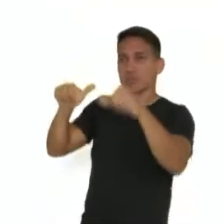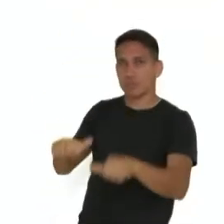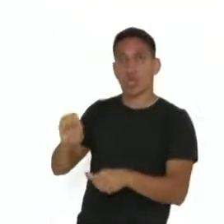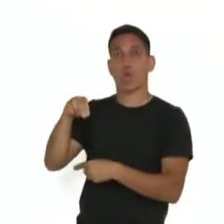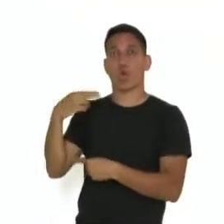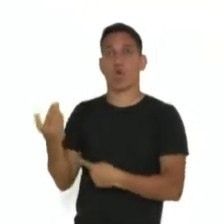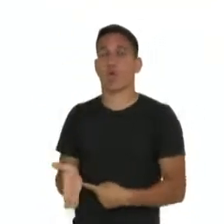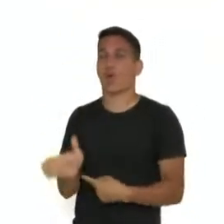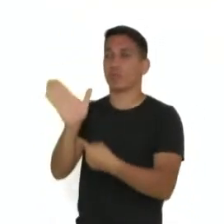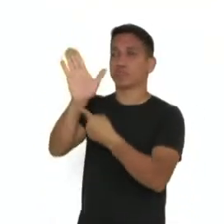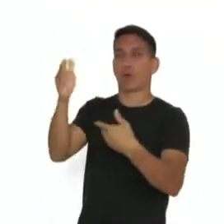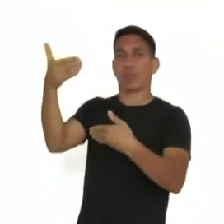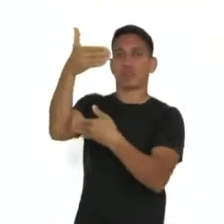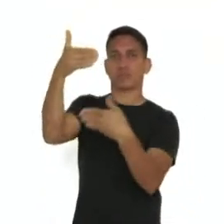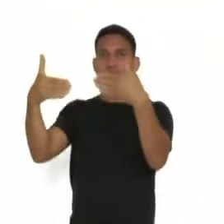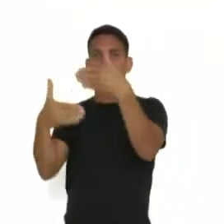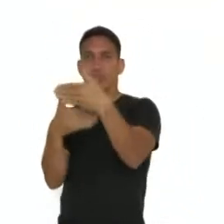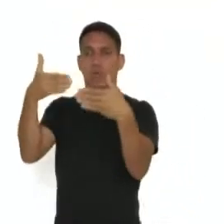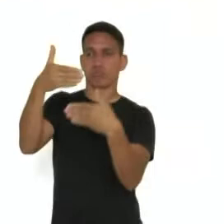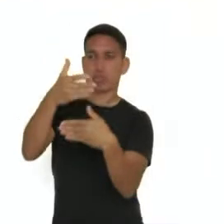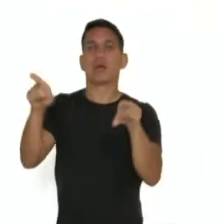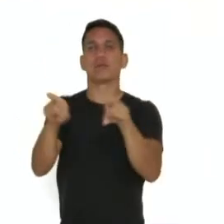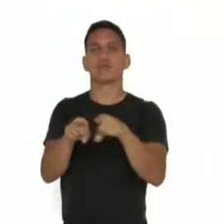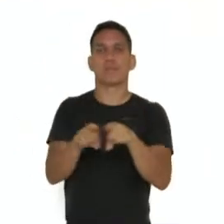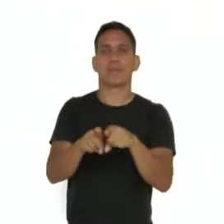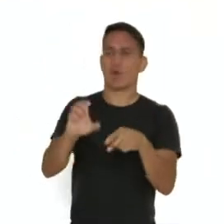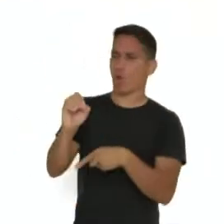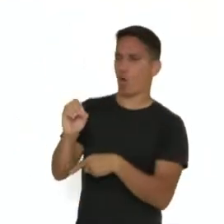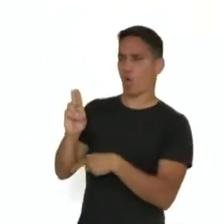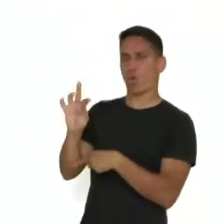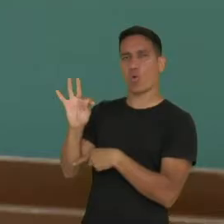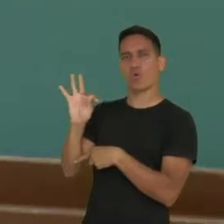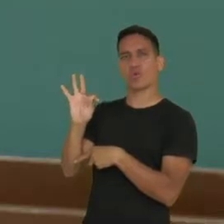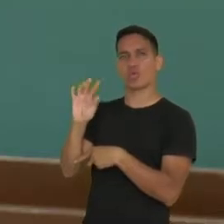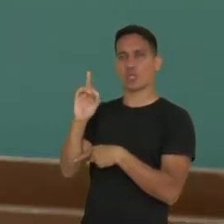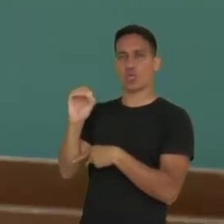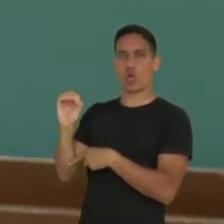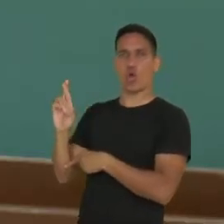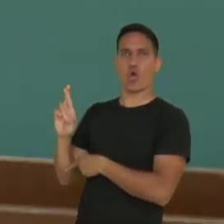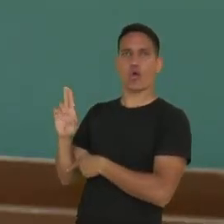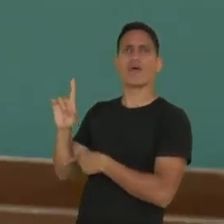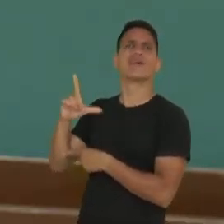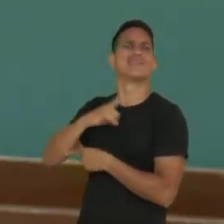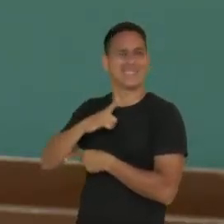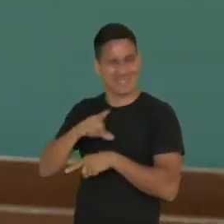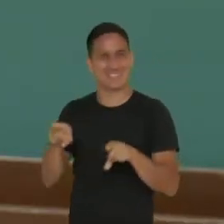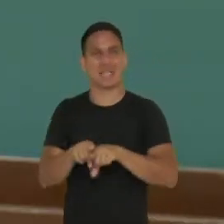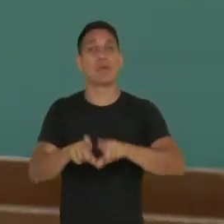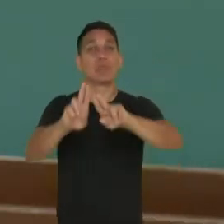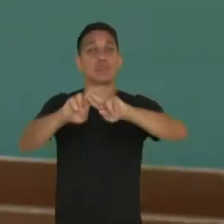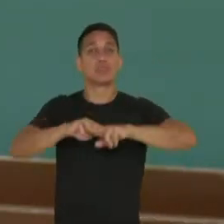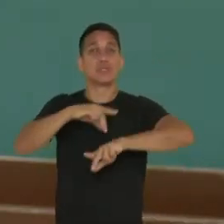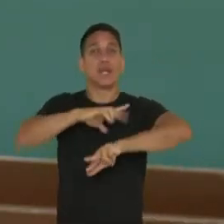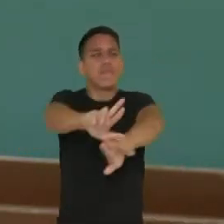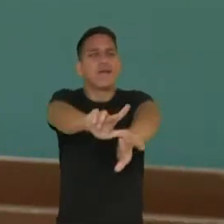múltiplo ou luminoso, chamada também de outdoor que pode ser. Então, as peças elas estão em vários